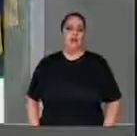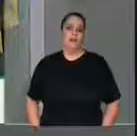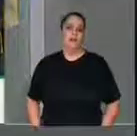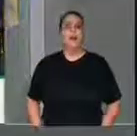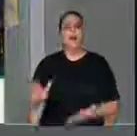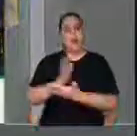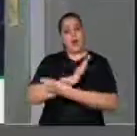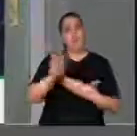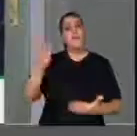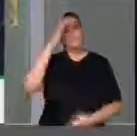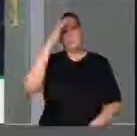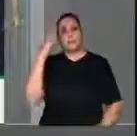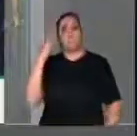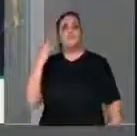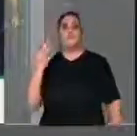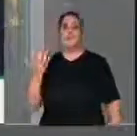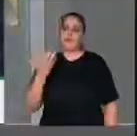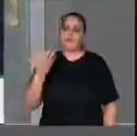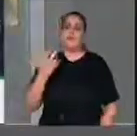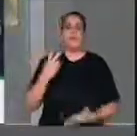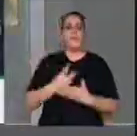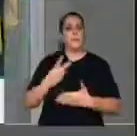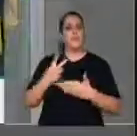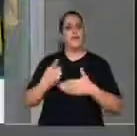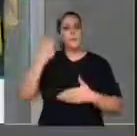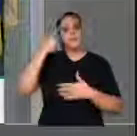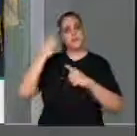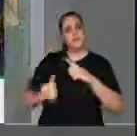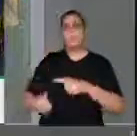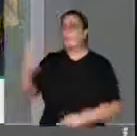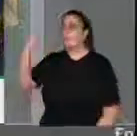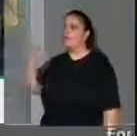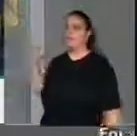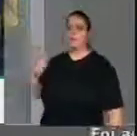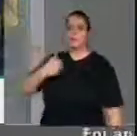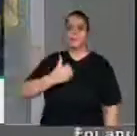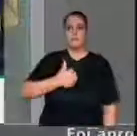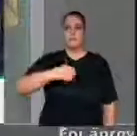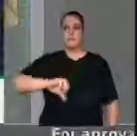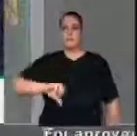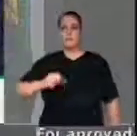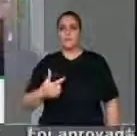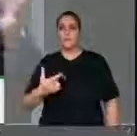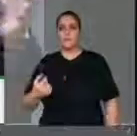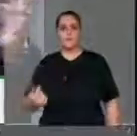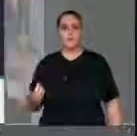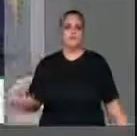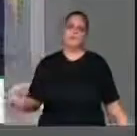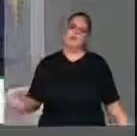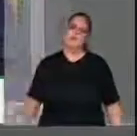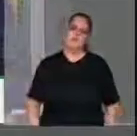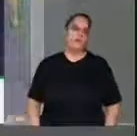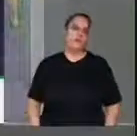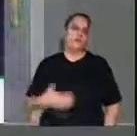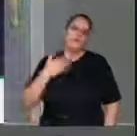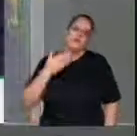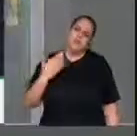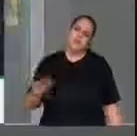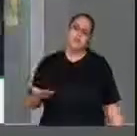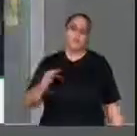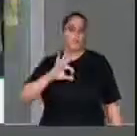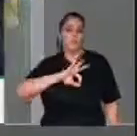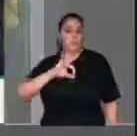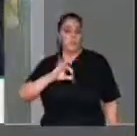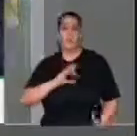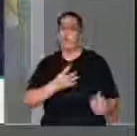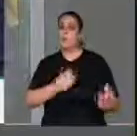atuais com ideias de 1920. Então, a coisa não vai andar. São os policiais militares sendo assassinados,